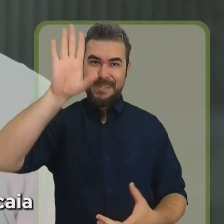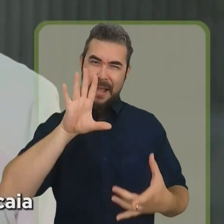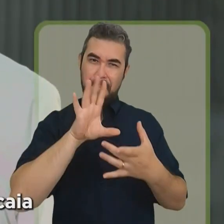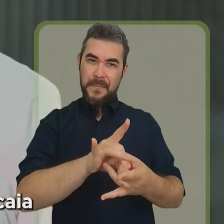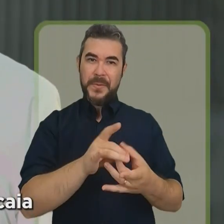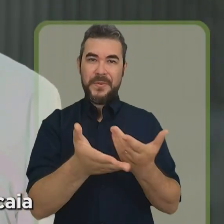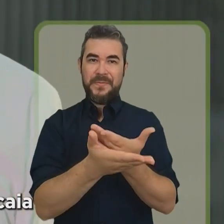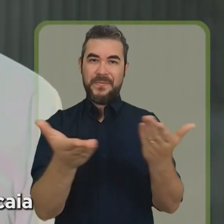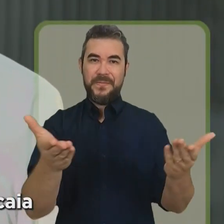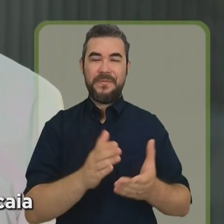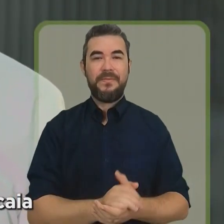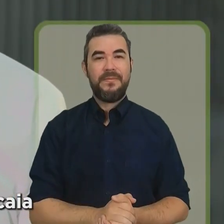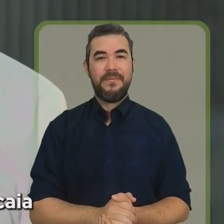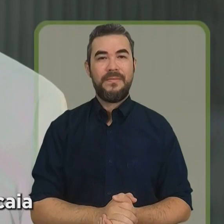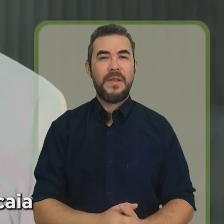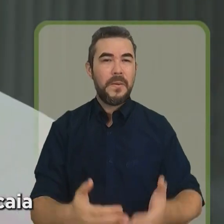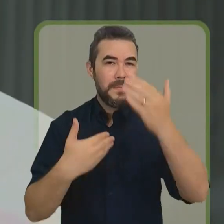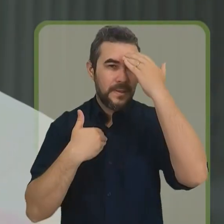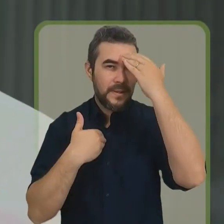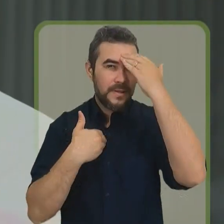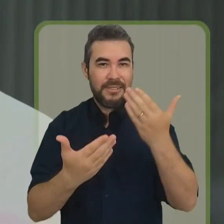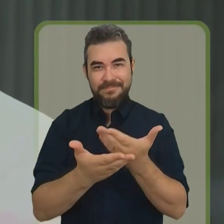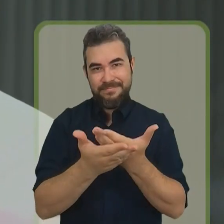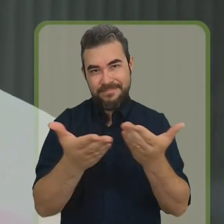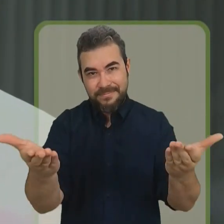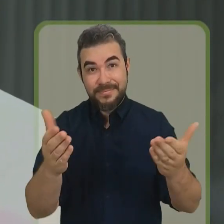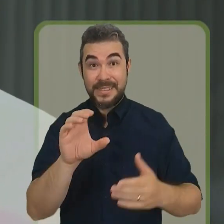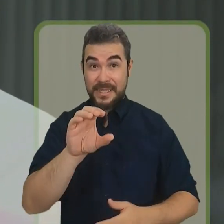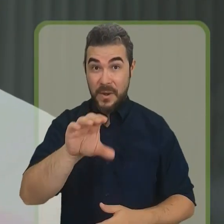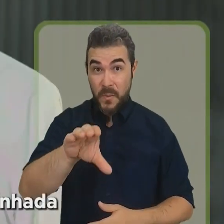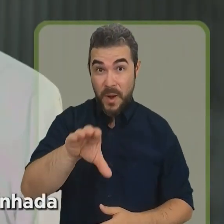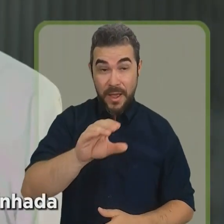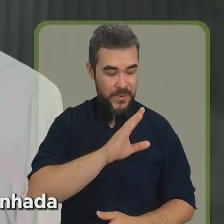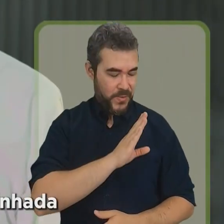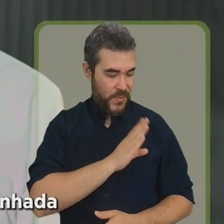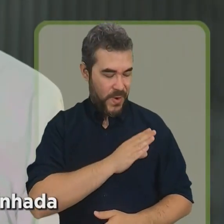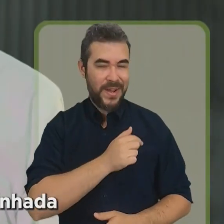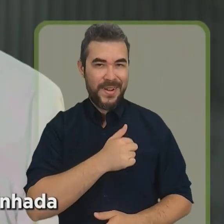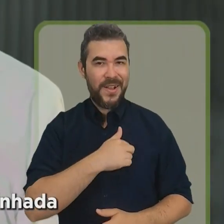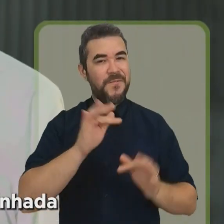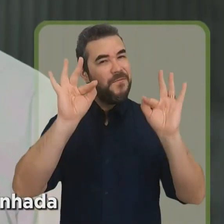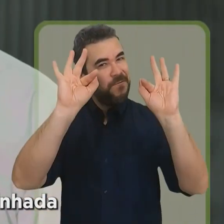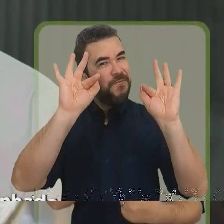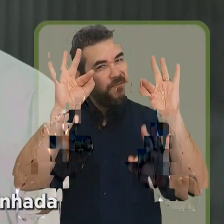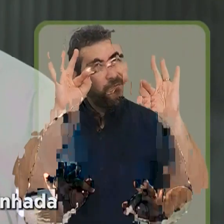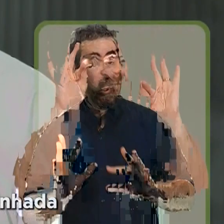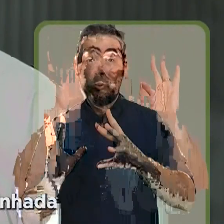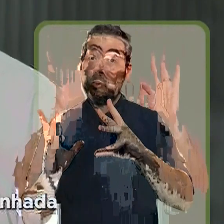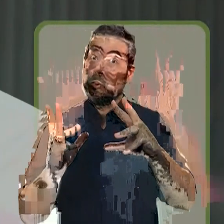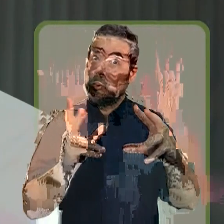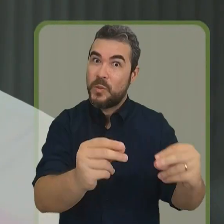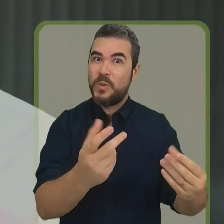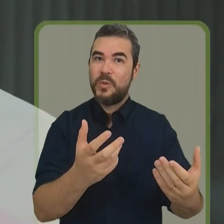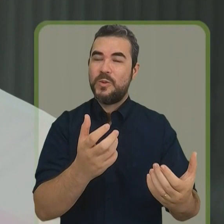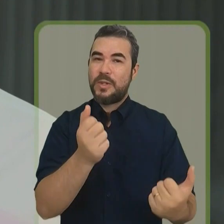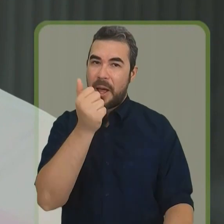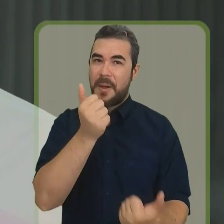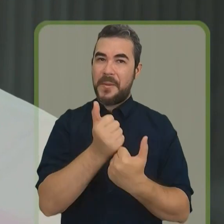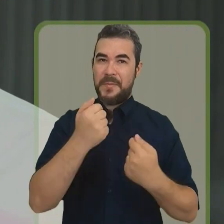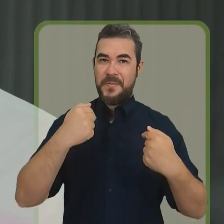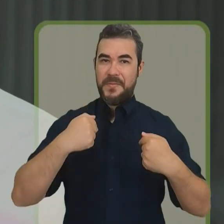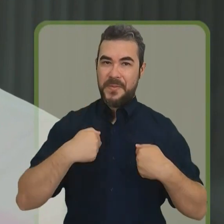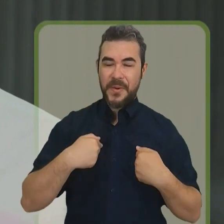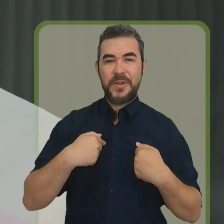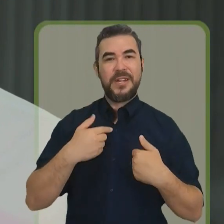Muito obrigado ao povo de Calcaia. Meu coração é só agradecimento a todos que participam dessa caminhada, que vai devolver